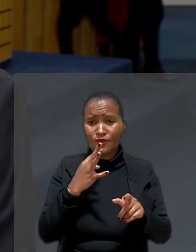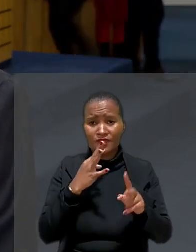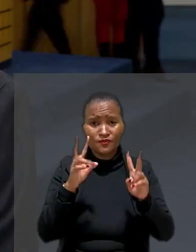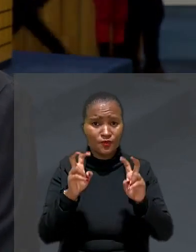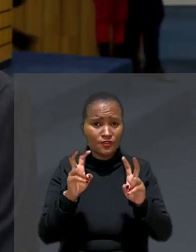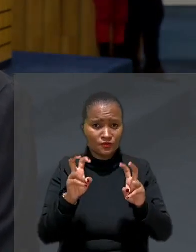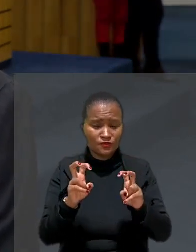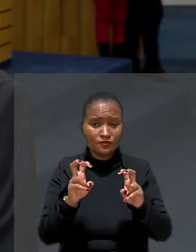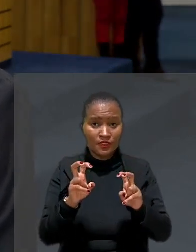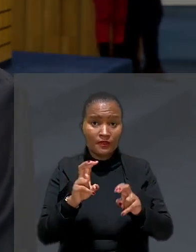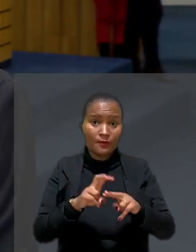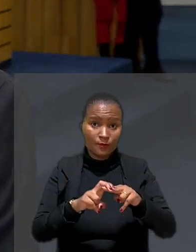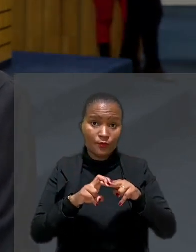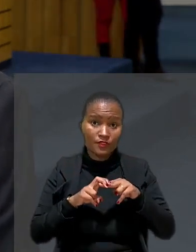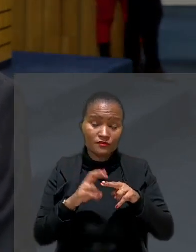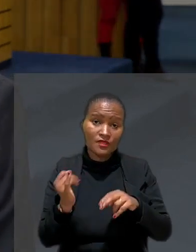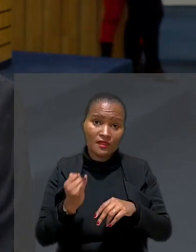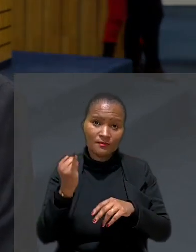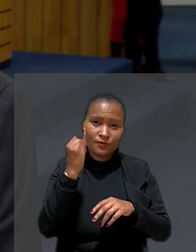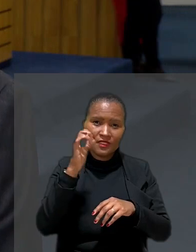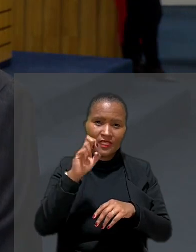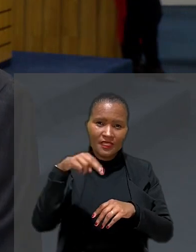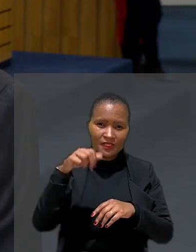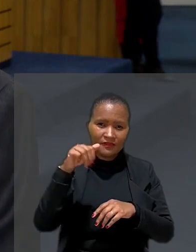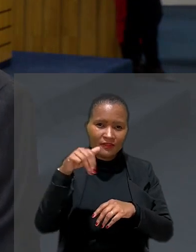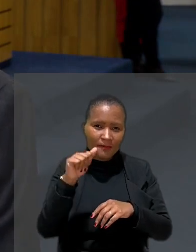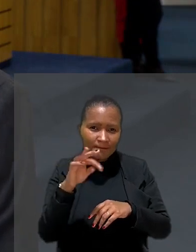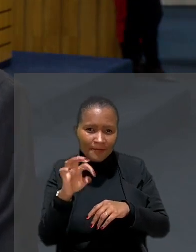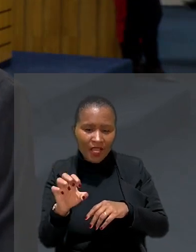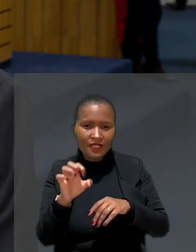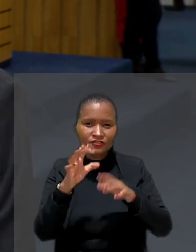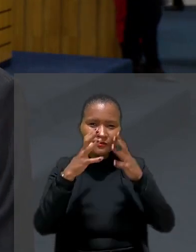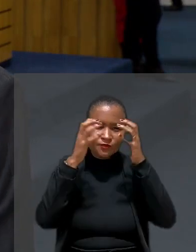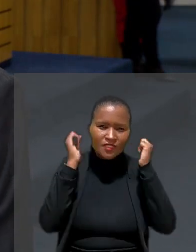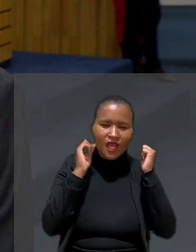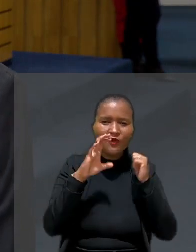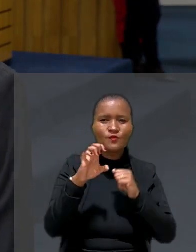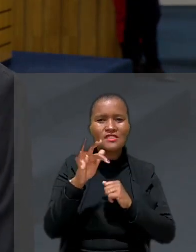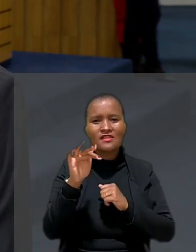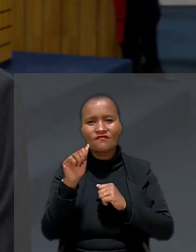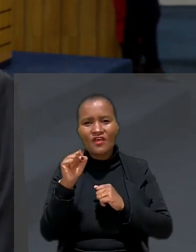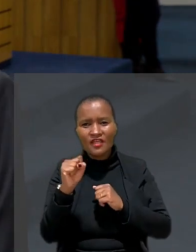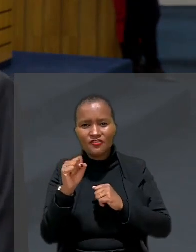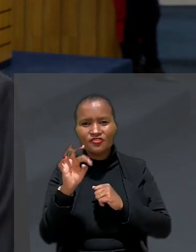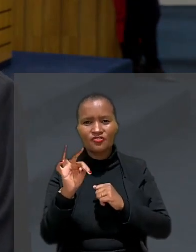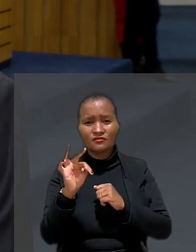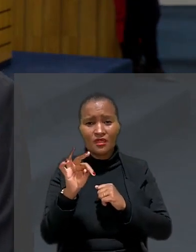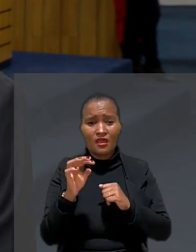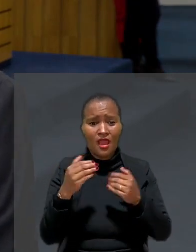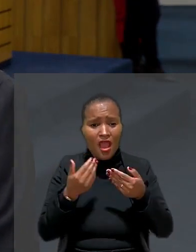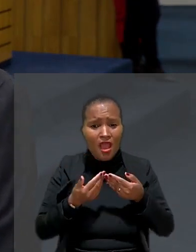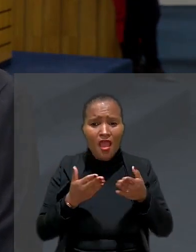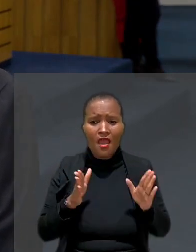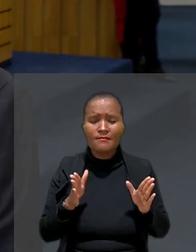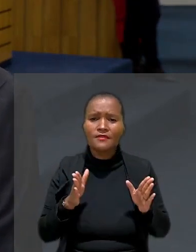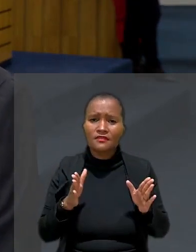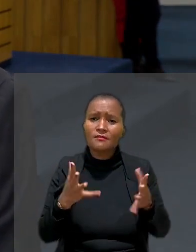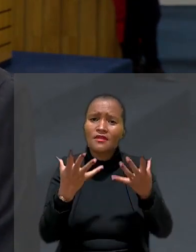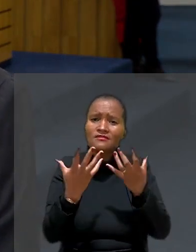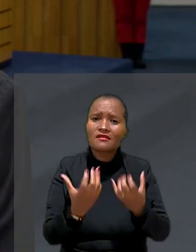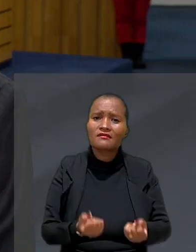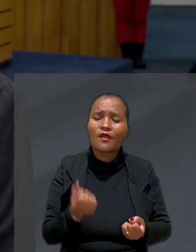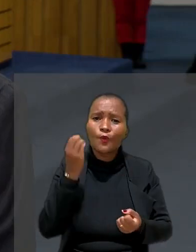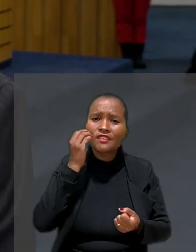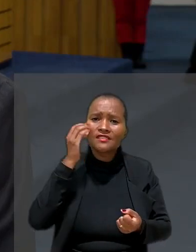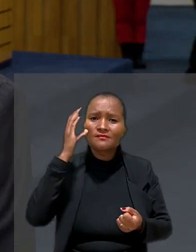é importante que a Enamática, o Tribunal, que o Cefaste, enfim, que nós nos abramos para permitir que o conhecimento seja por nós